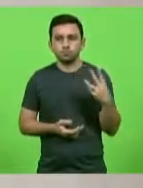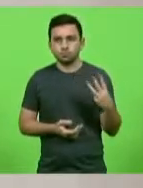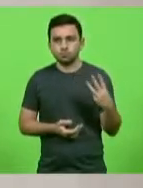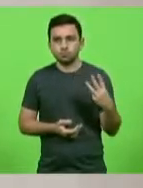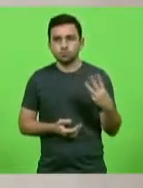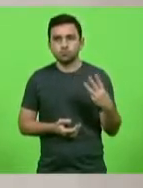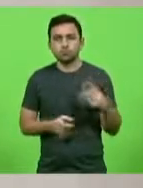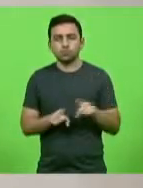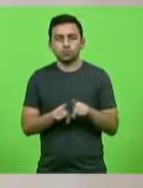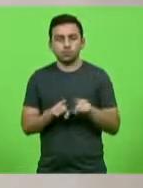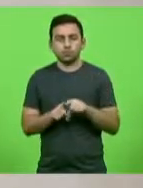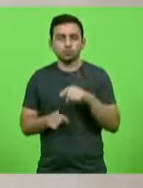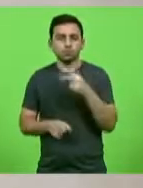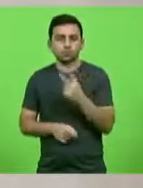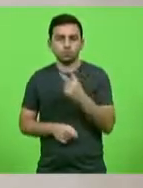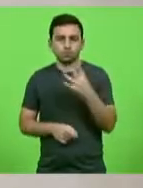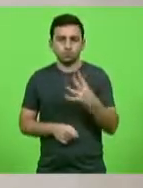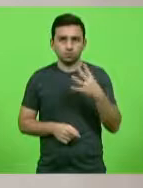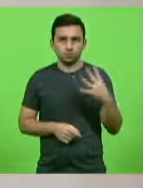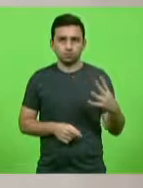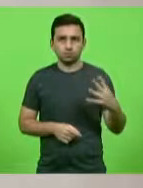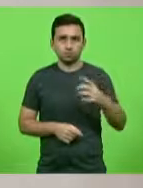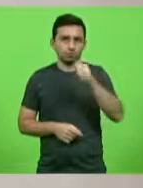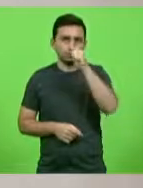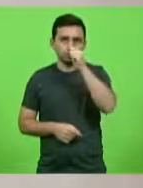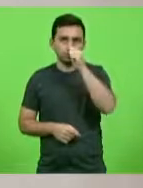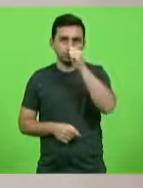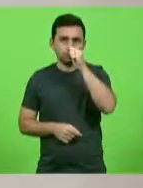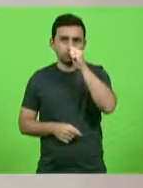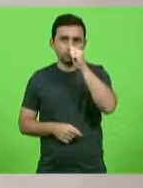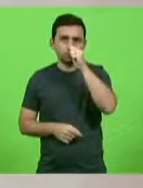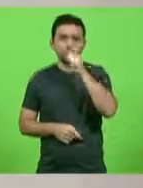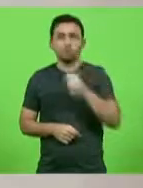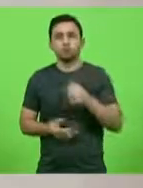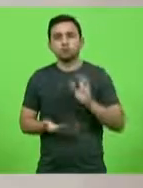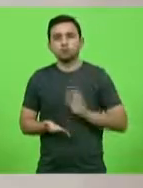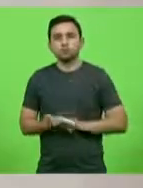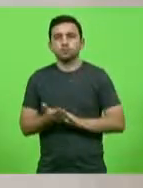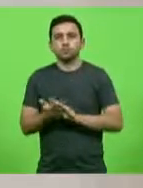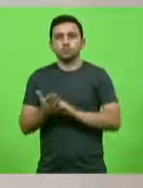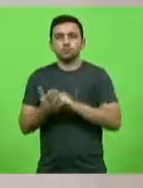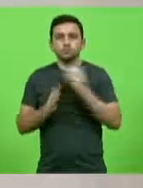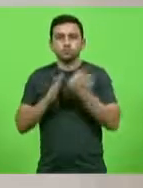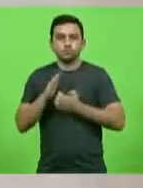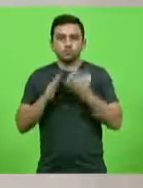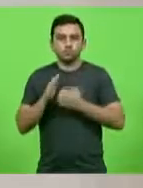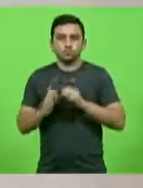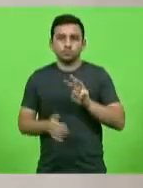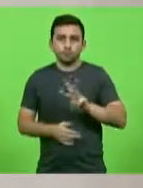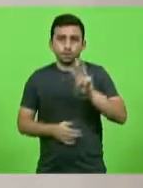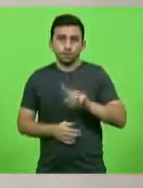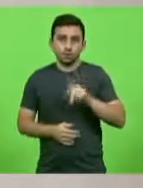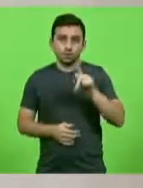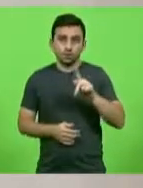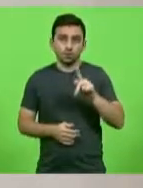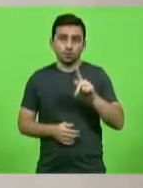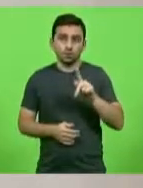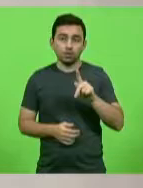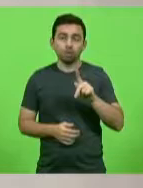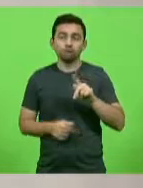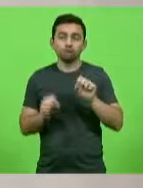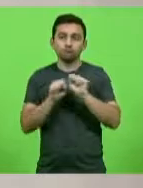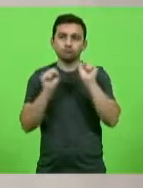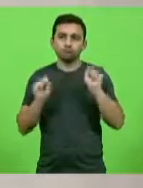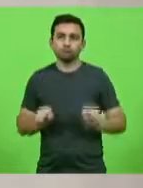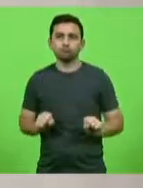244. Deputado João Amin. Manifestando aplauso à empresa WK Sistemas e